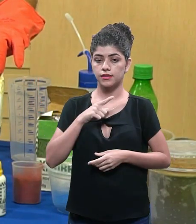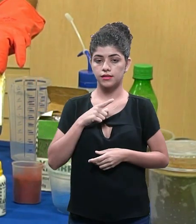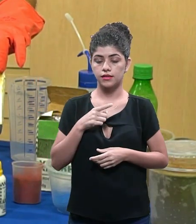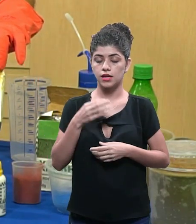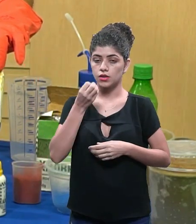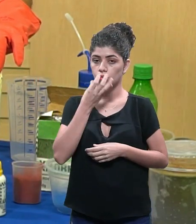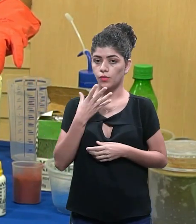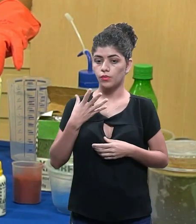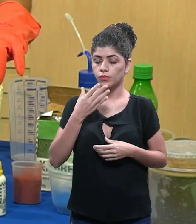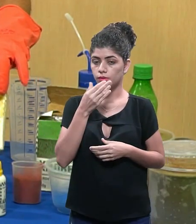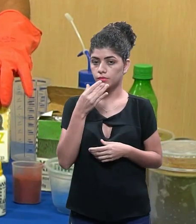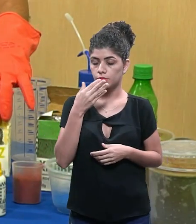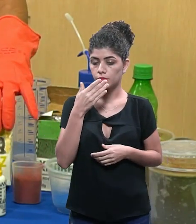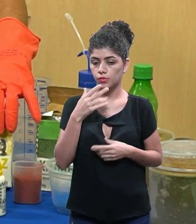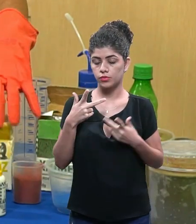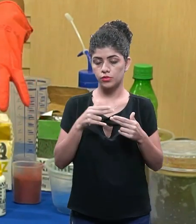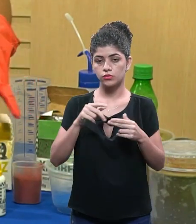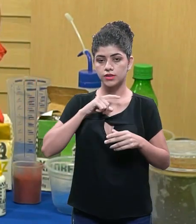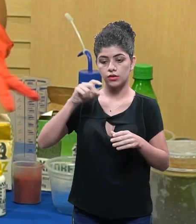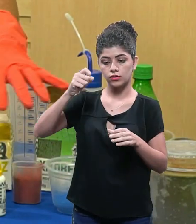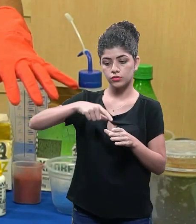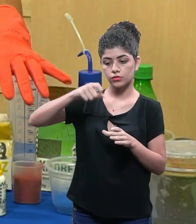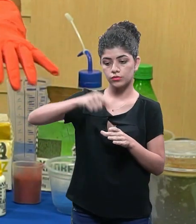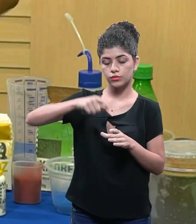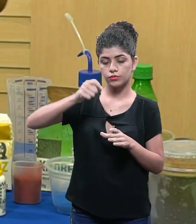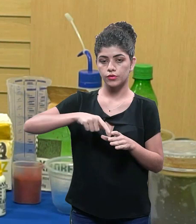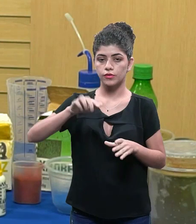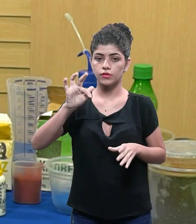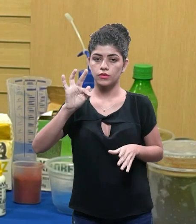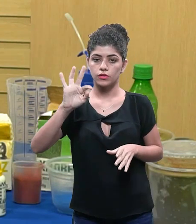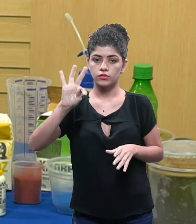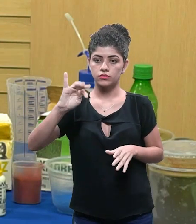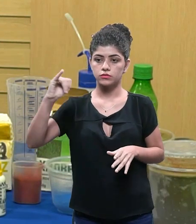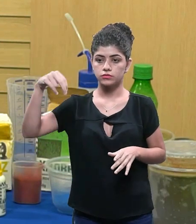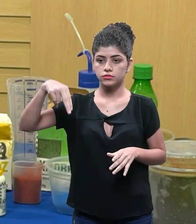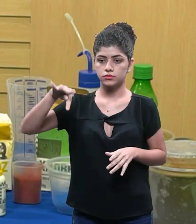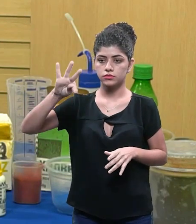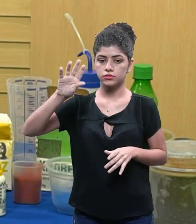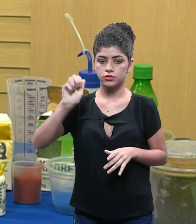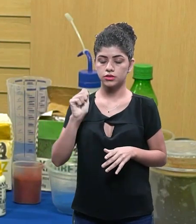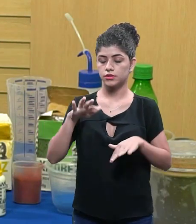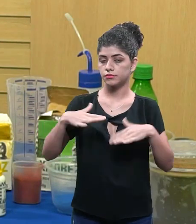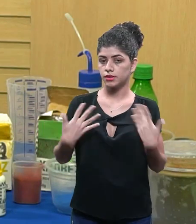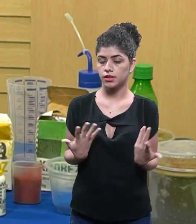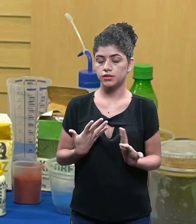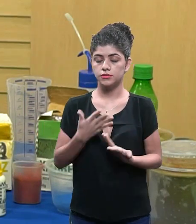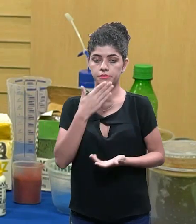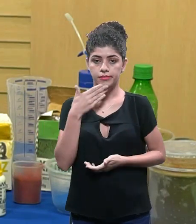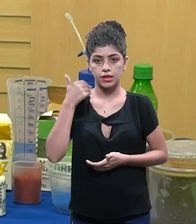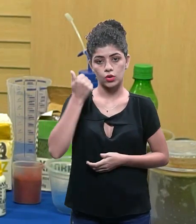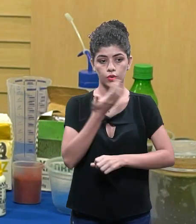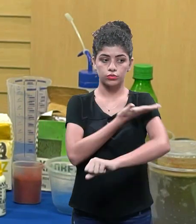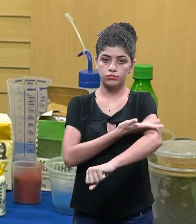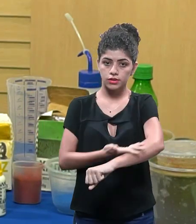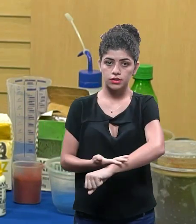quer que ele tenha toda a mesma massa, a mesma cor, você vai usar pigmentos. E se você usar pigmento, claro que o ideal para pegar um pigmento com